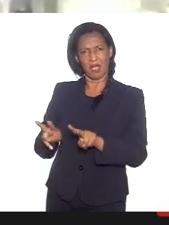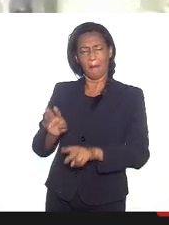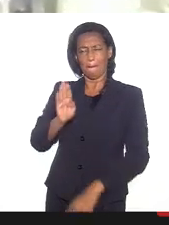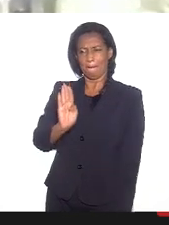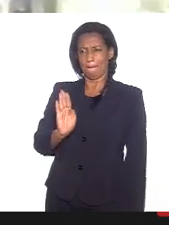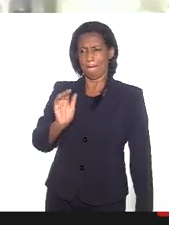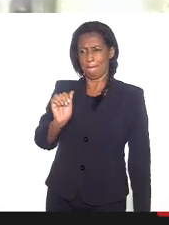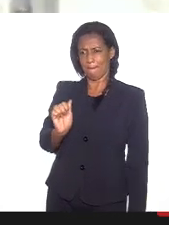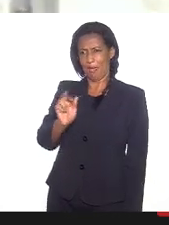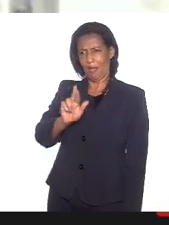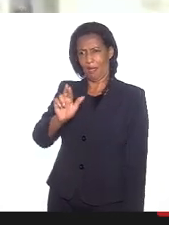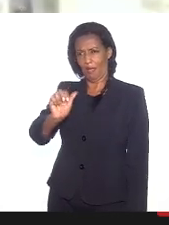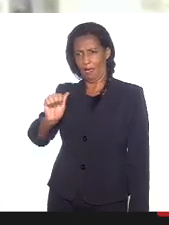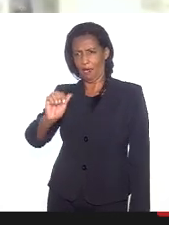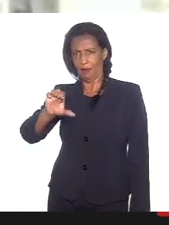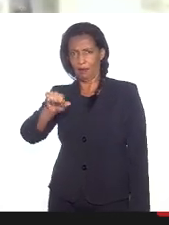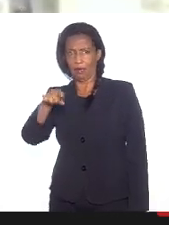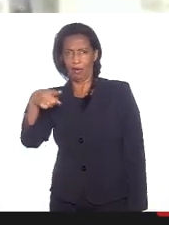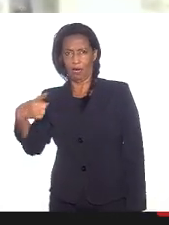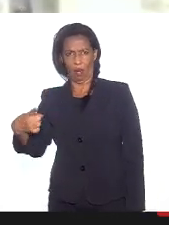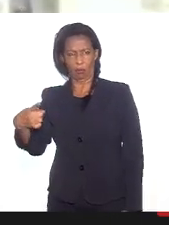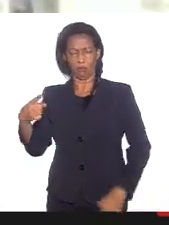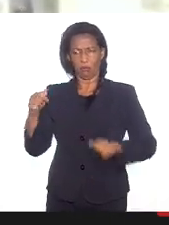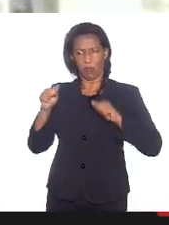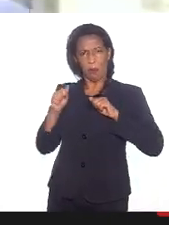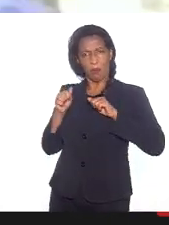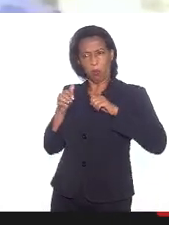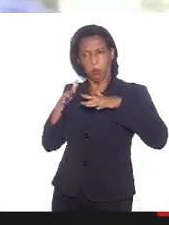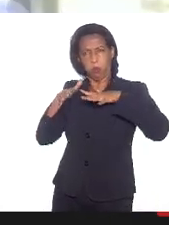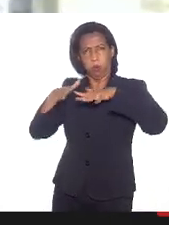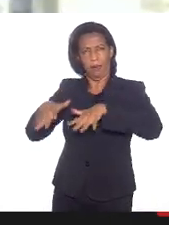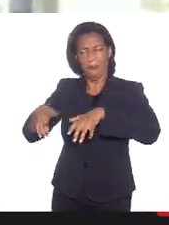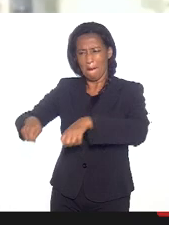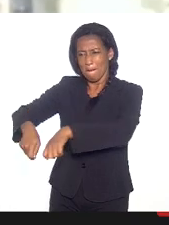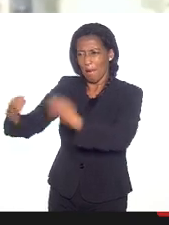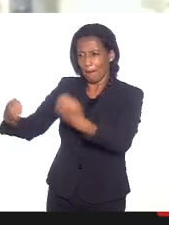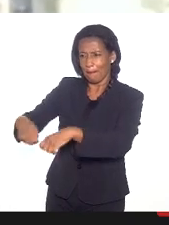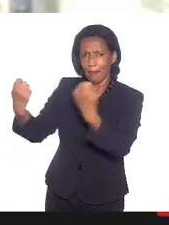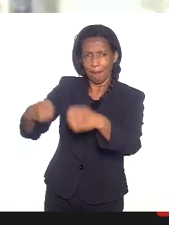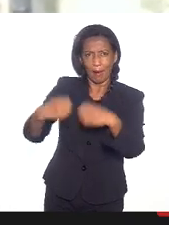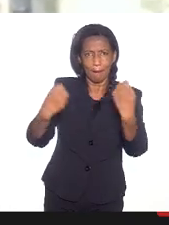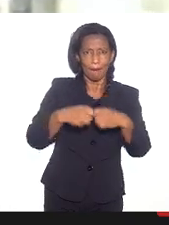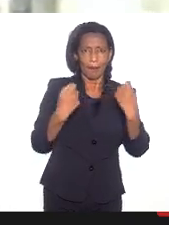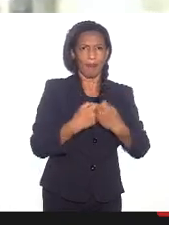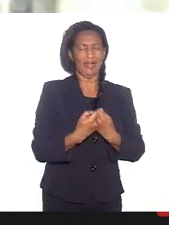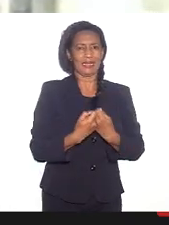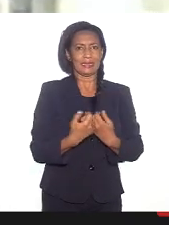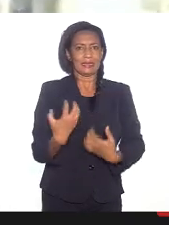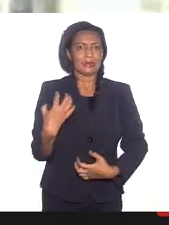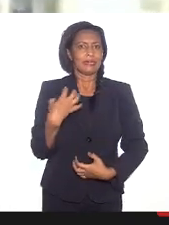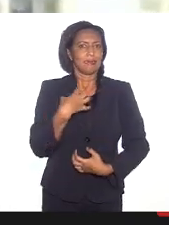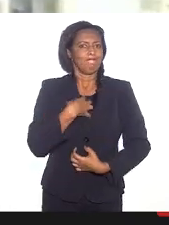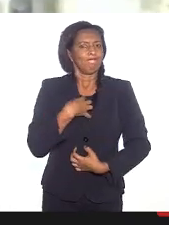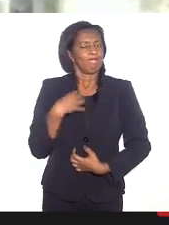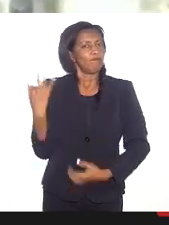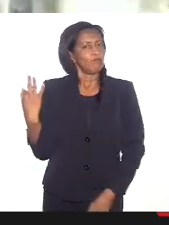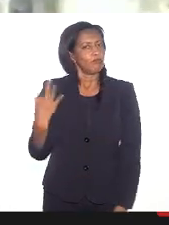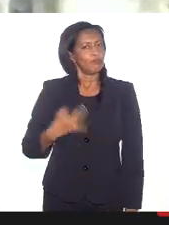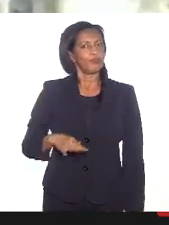um templo desse, ser invadido, ser destruído, dói na gente.